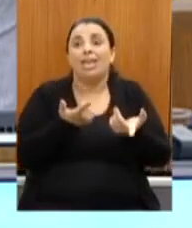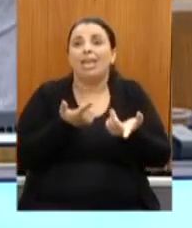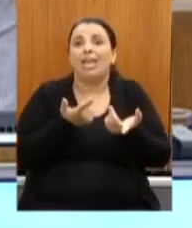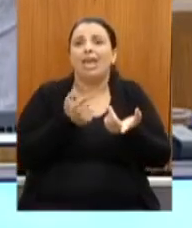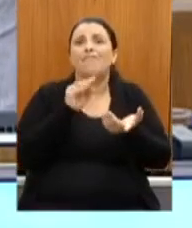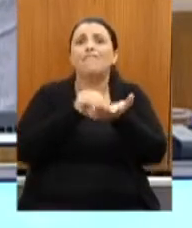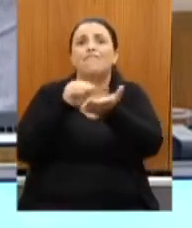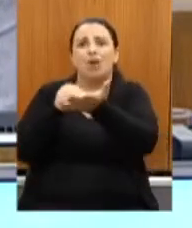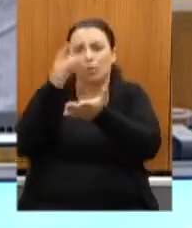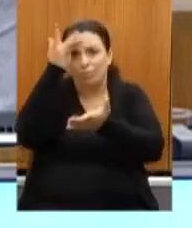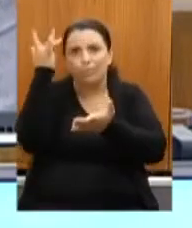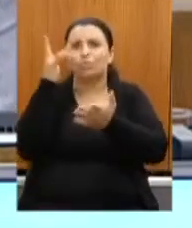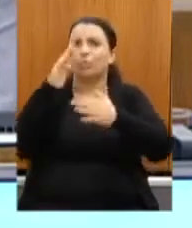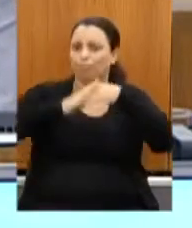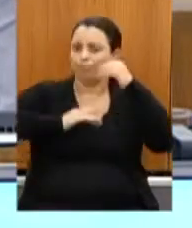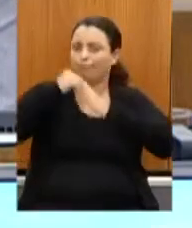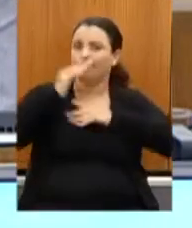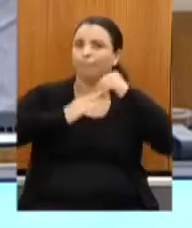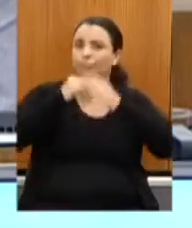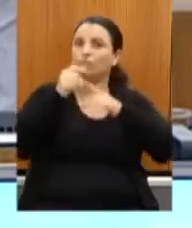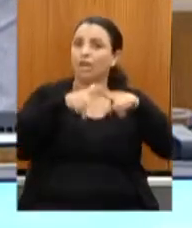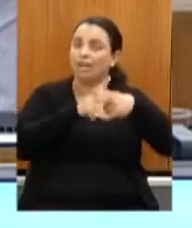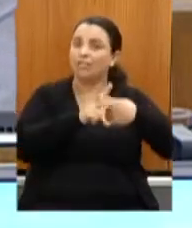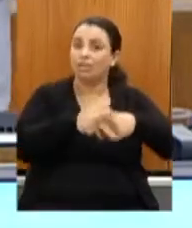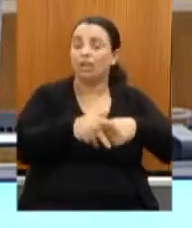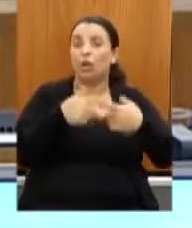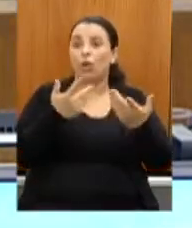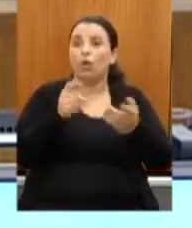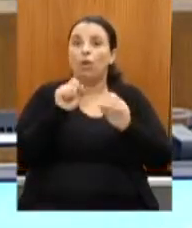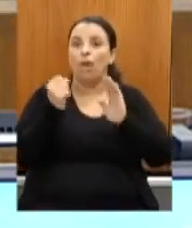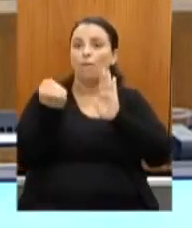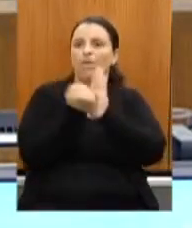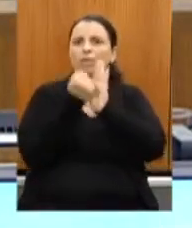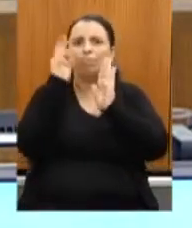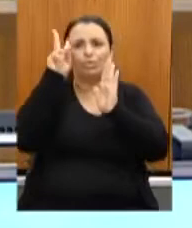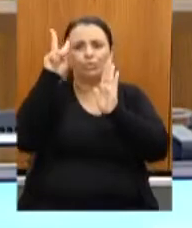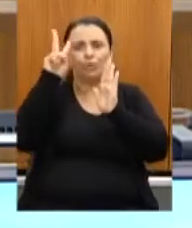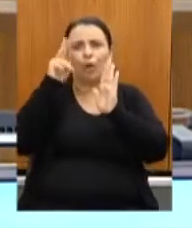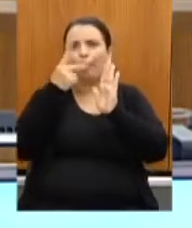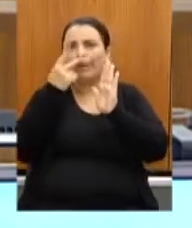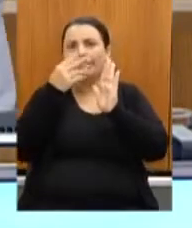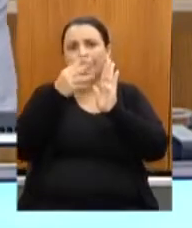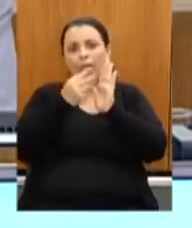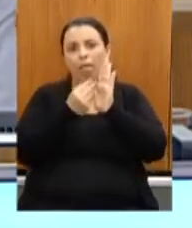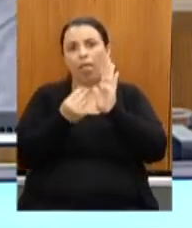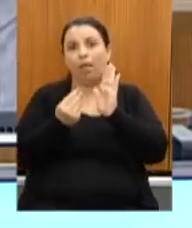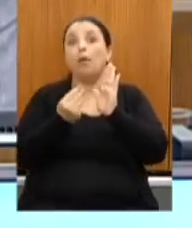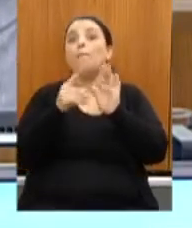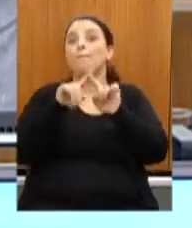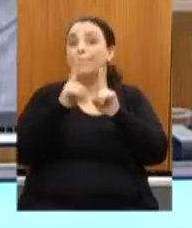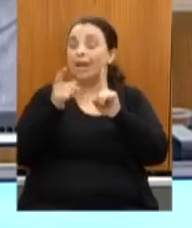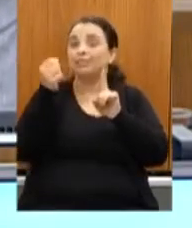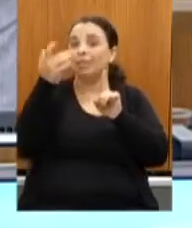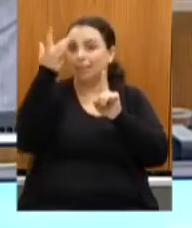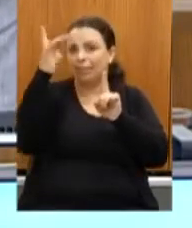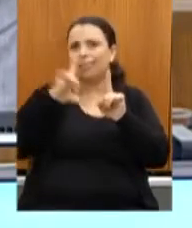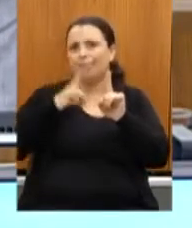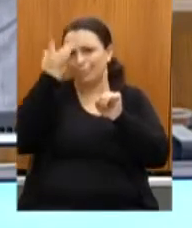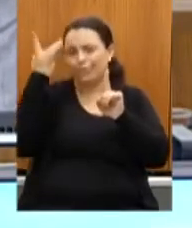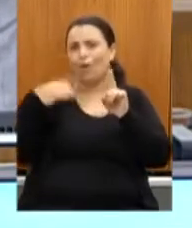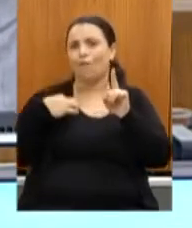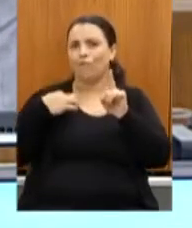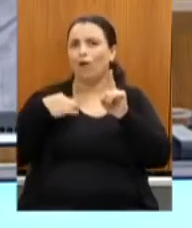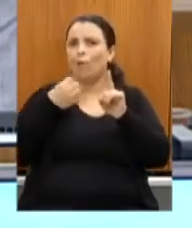o patrimônio histórico vai sendo, infelizmente, mas com a boa vontade da comunidade sendo restaurado sem nenhum critério. A